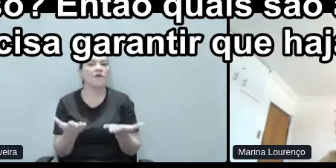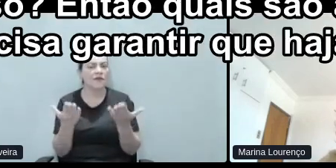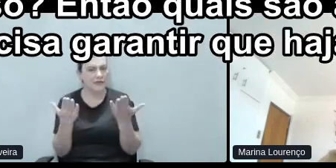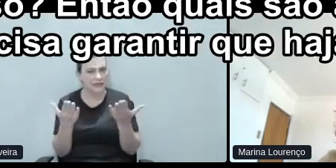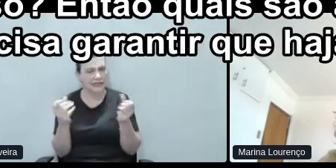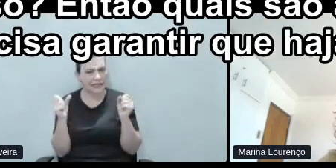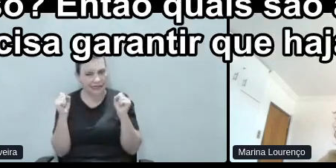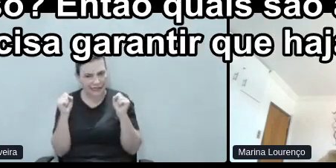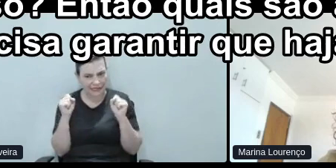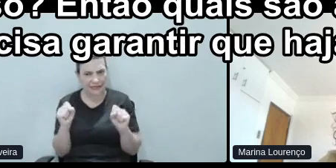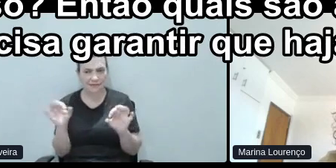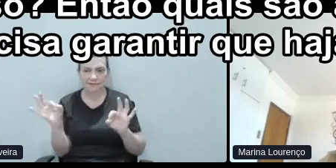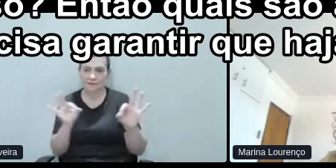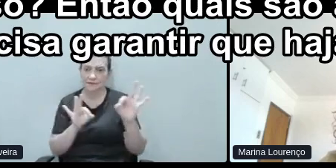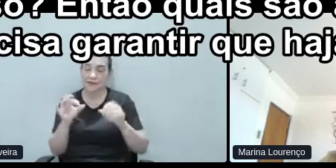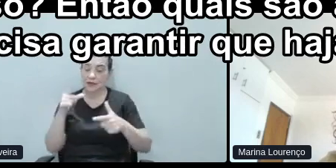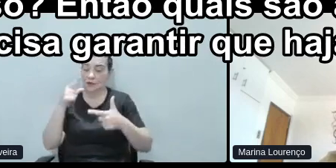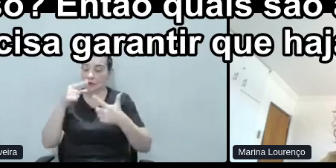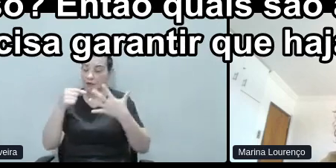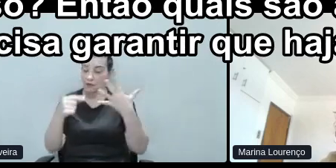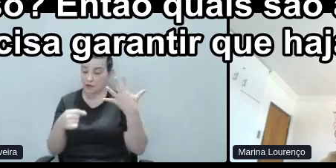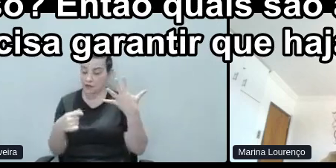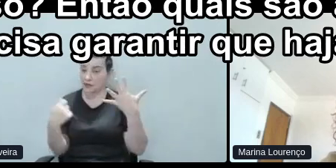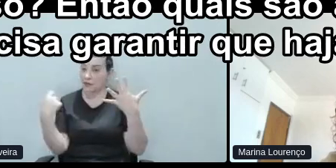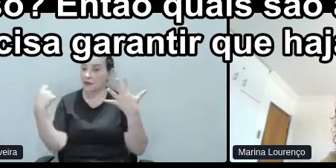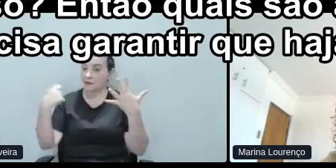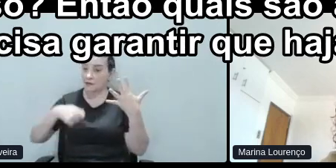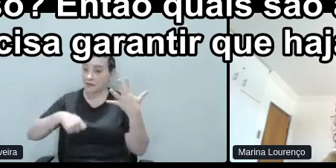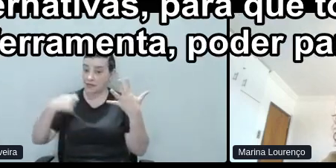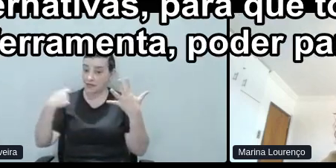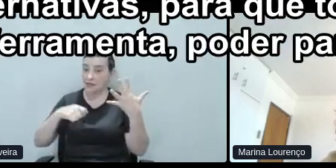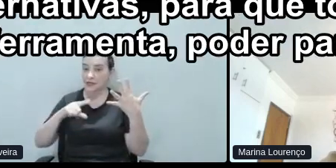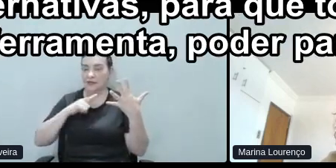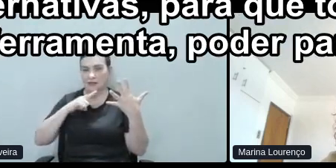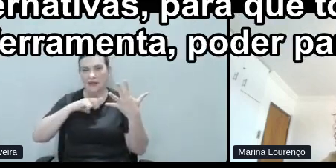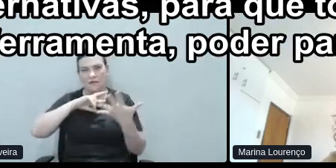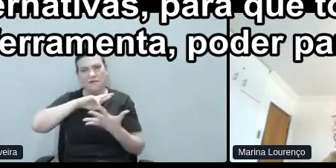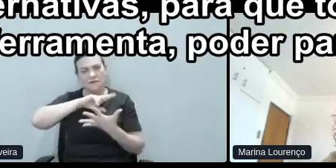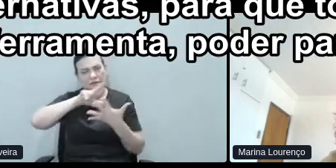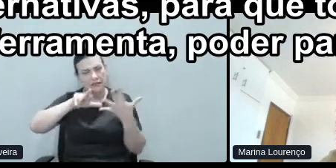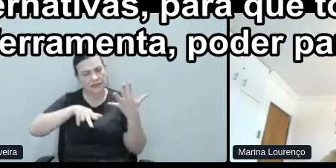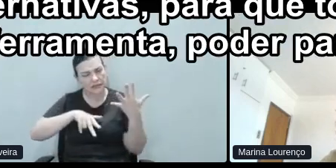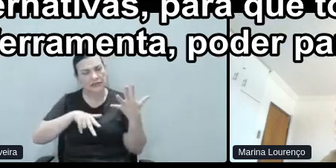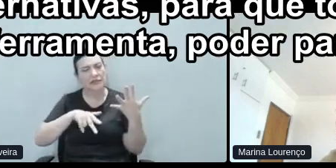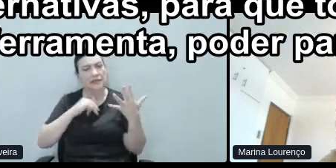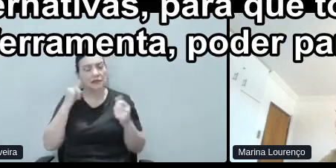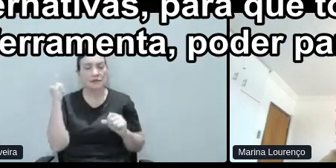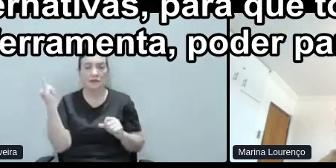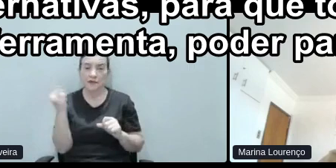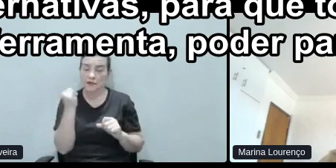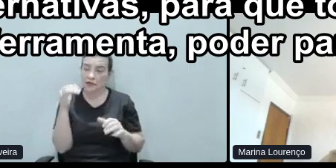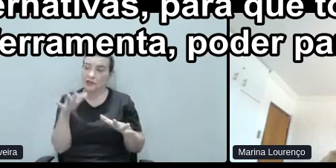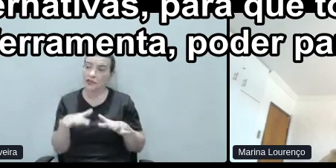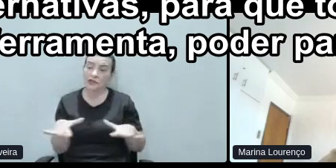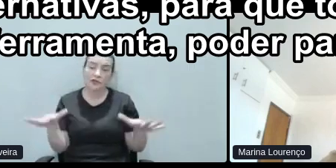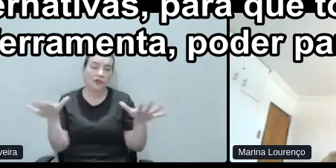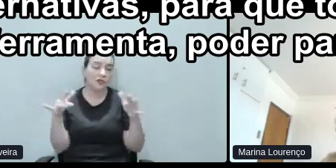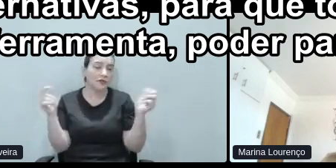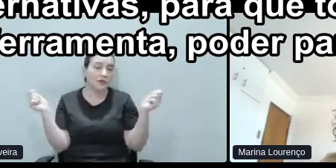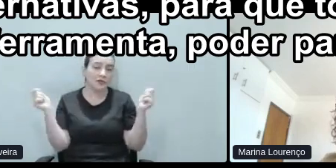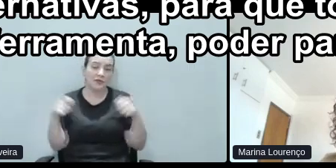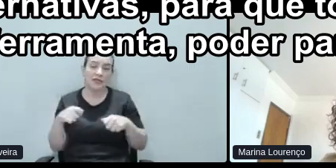isso? Então, quais são as outras opções? Você precisa garantir que haja outras opções, outras alternativas, para que todo mundo possa utilizar.